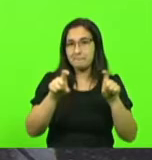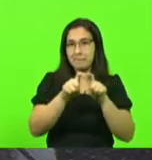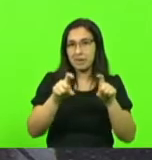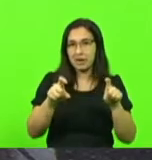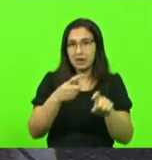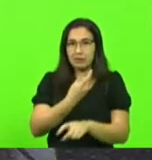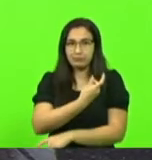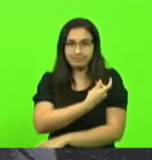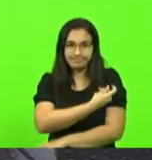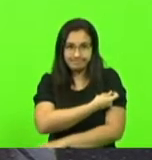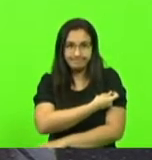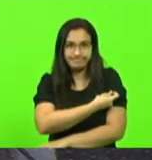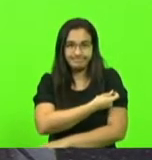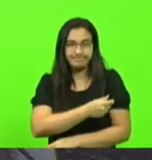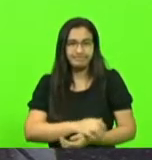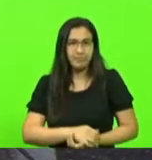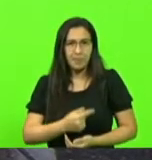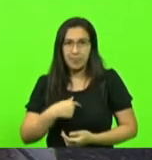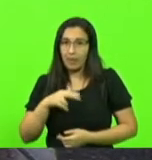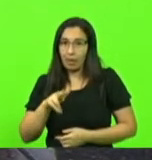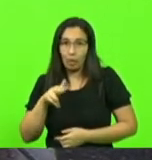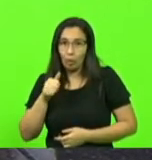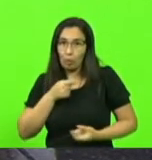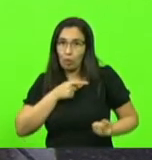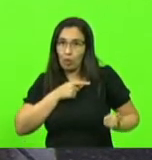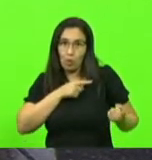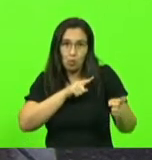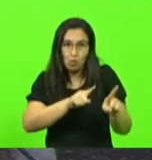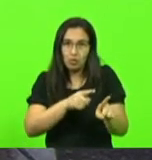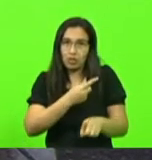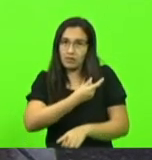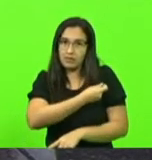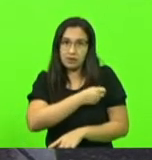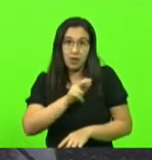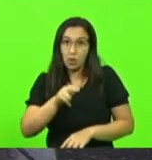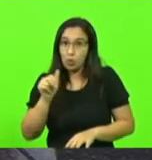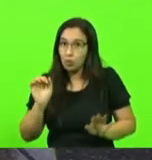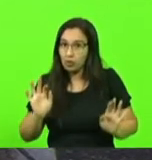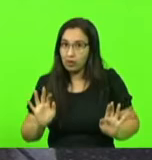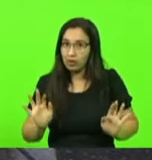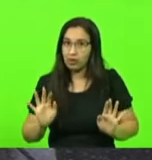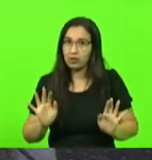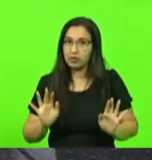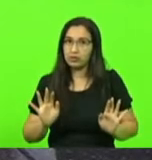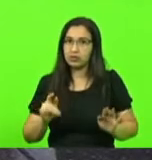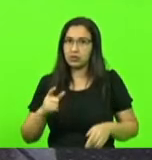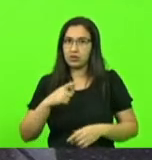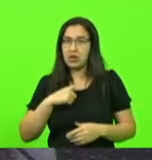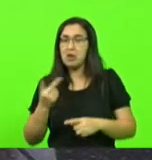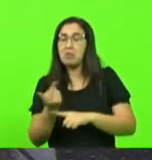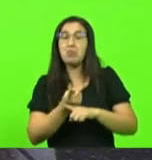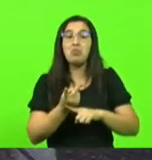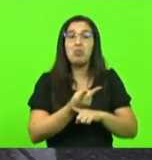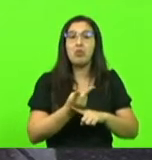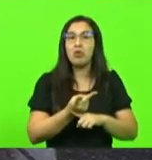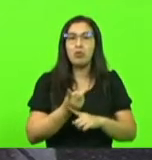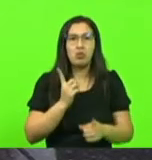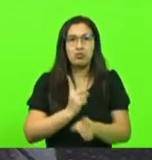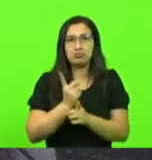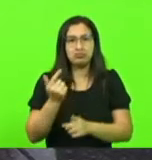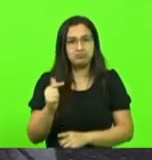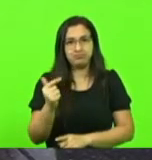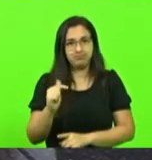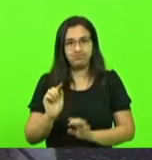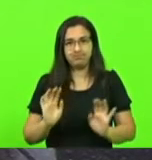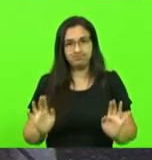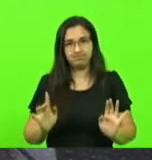Jamais fui contra vacinação. Vocês não vão ver uma manifestação minha ser contra a vacinação. Eu